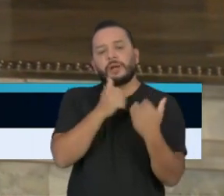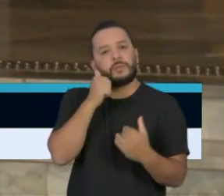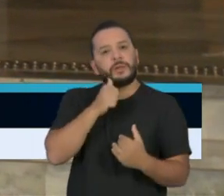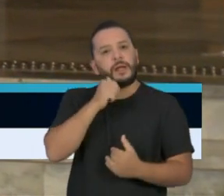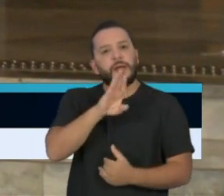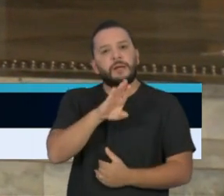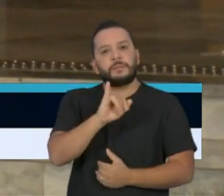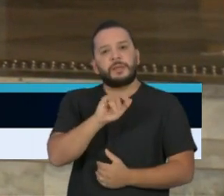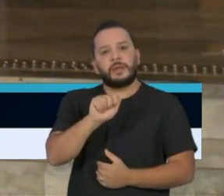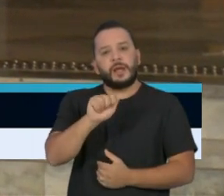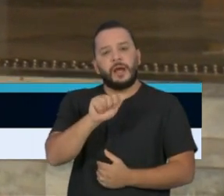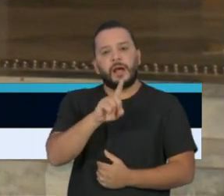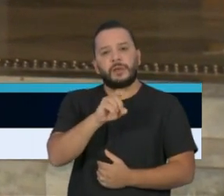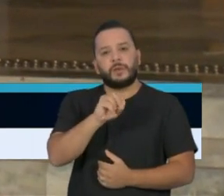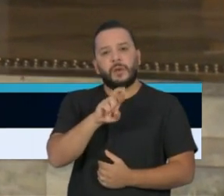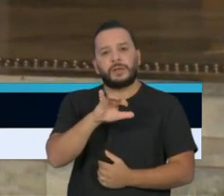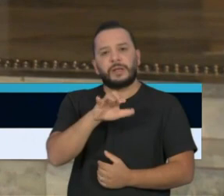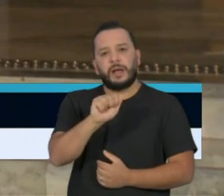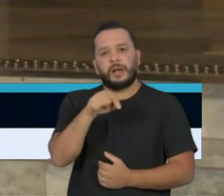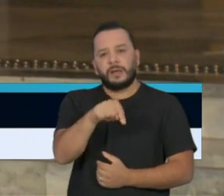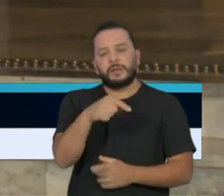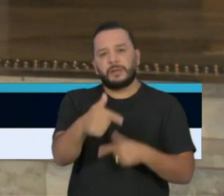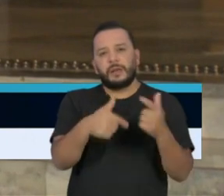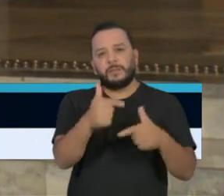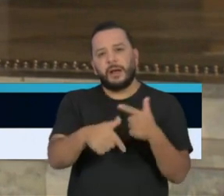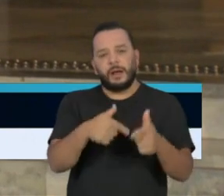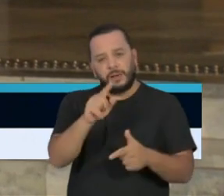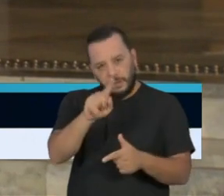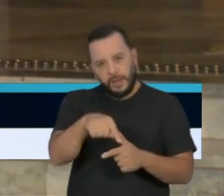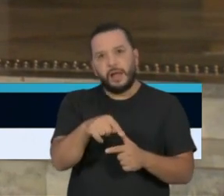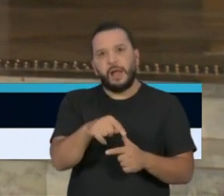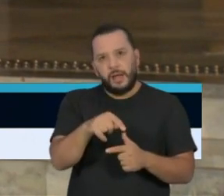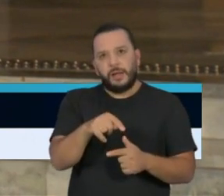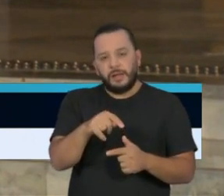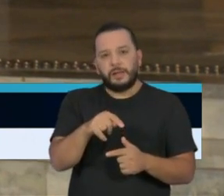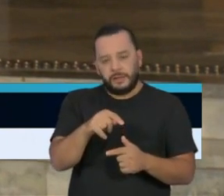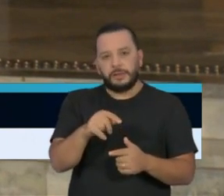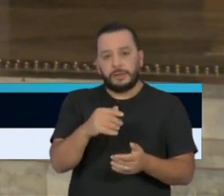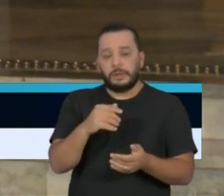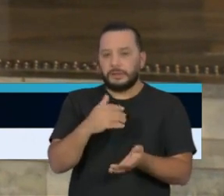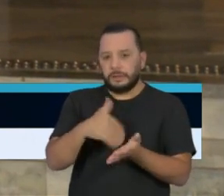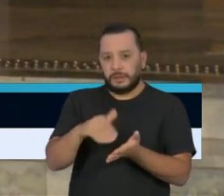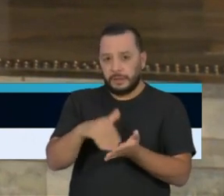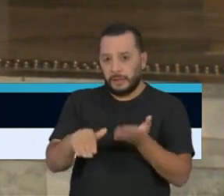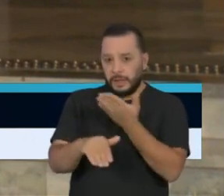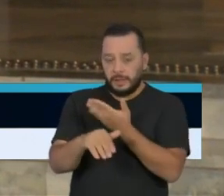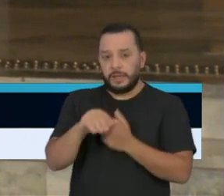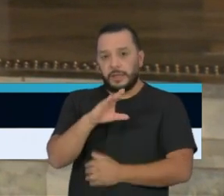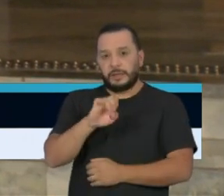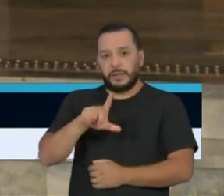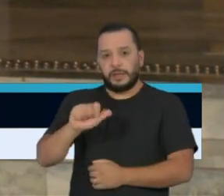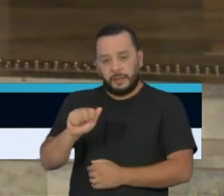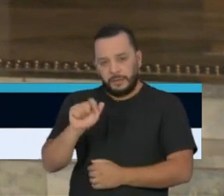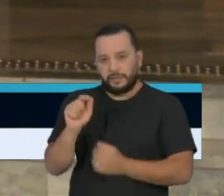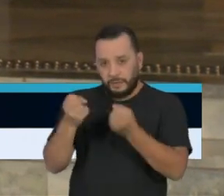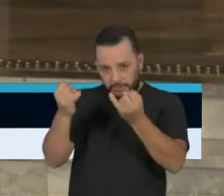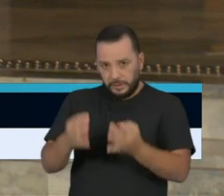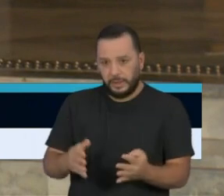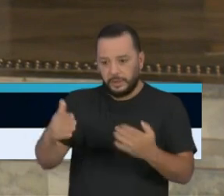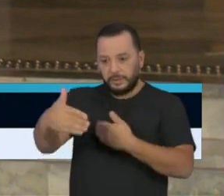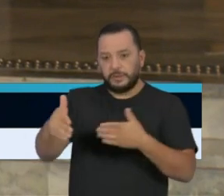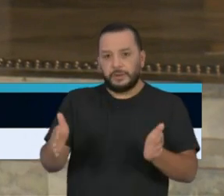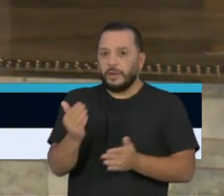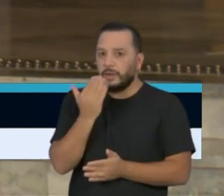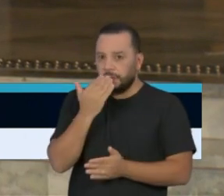E nesse trabalho do Fundo Social, a prioridade é exatamente em parceria com a secretária Célia Parnes para as cestas básicas, que a